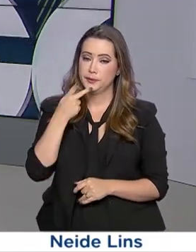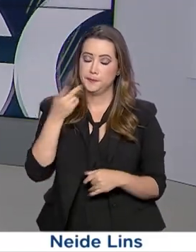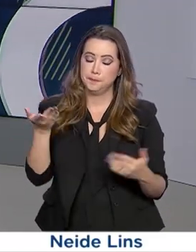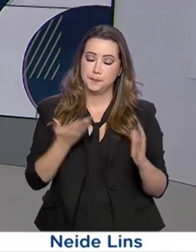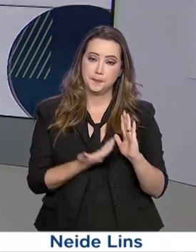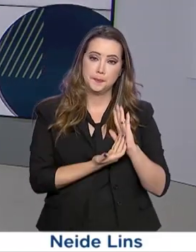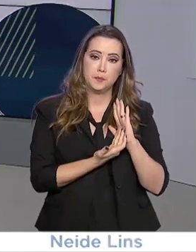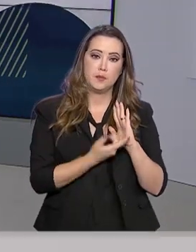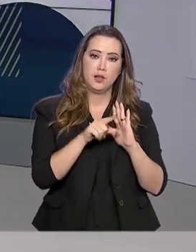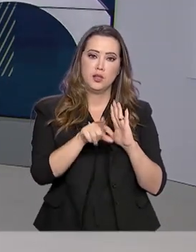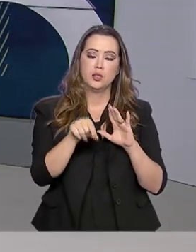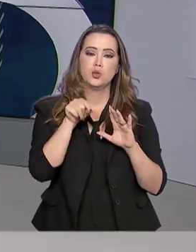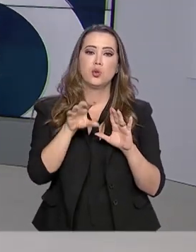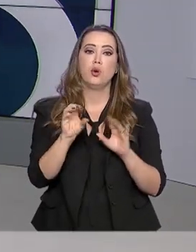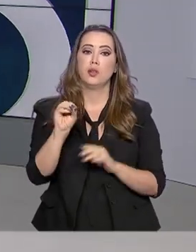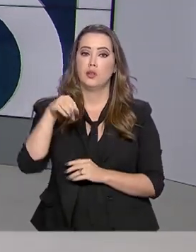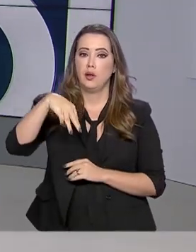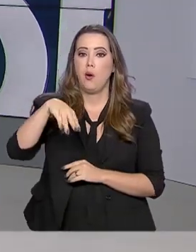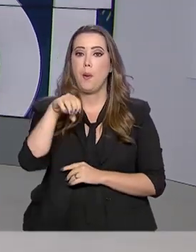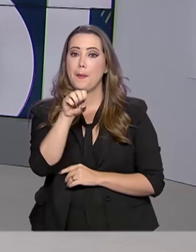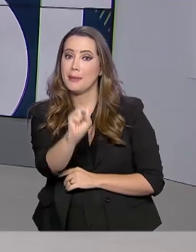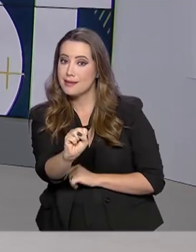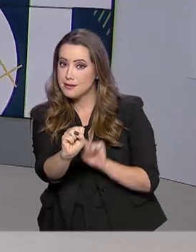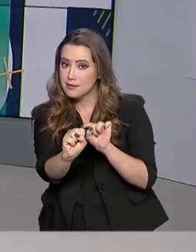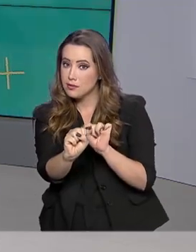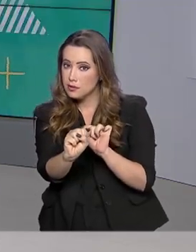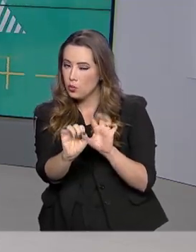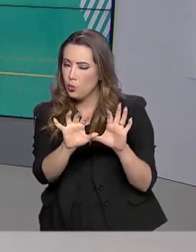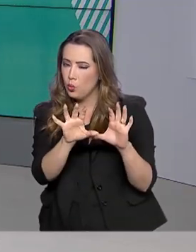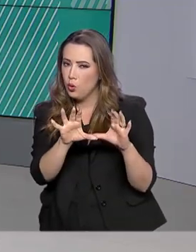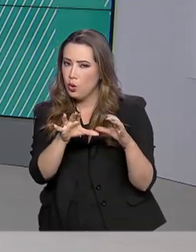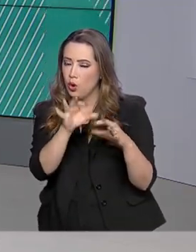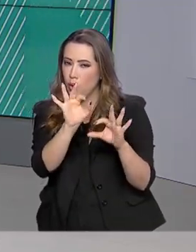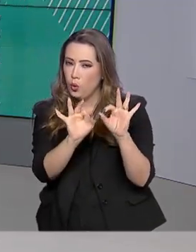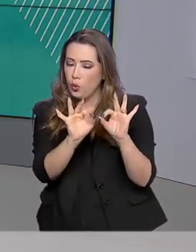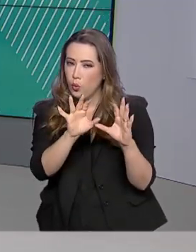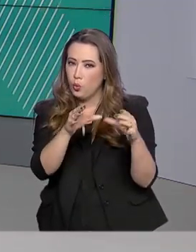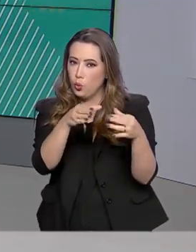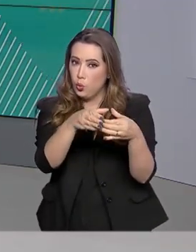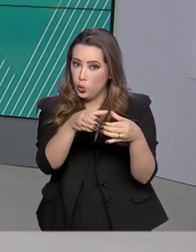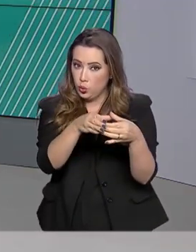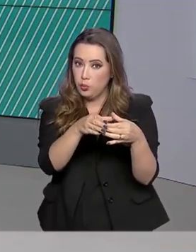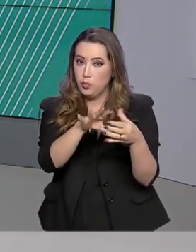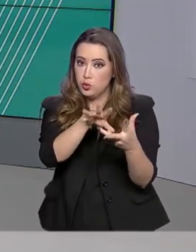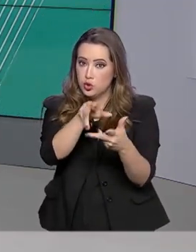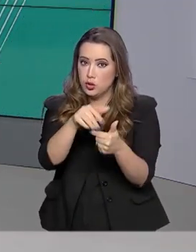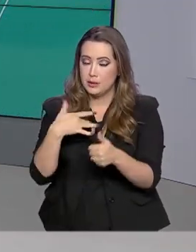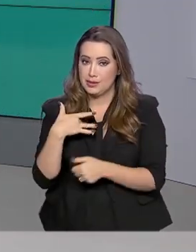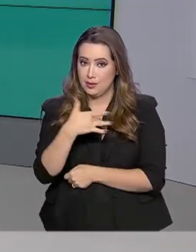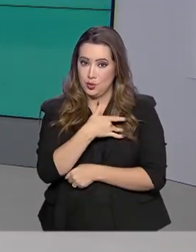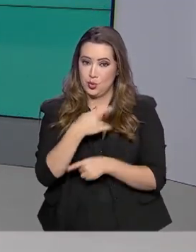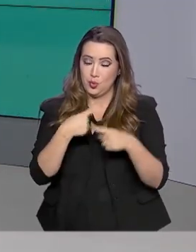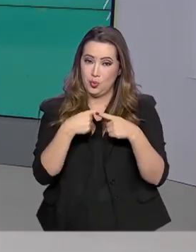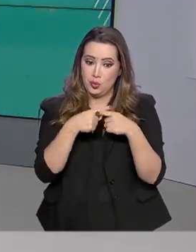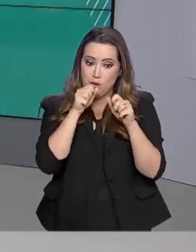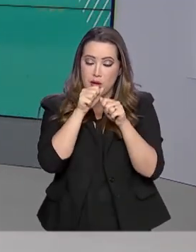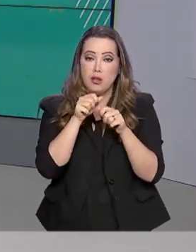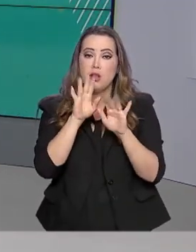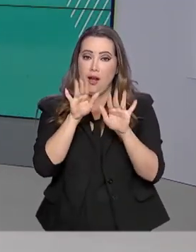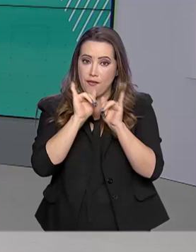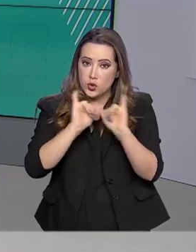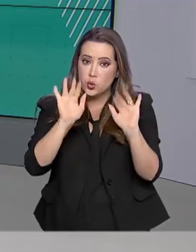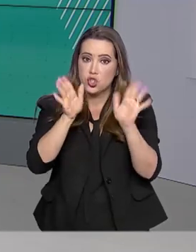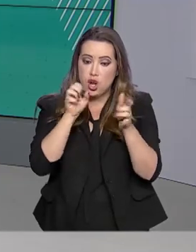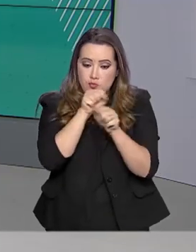Câmara dos Deputados a decisão da Organização Mundial de Saúde, OMS, de declarar pandemia da Covid-19.